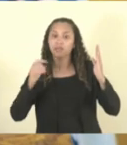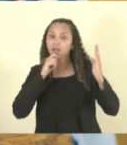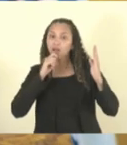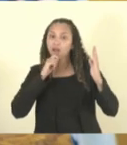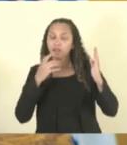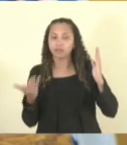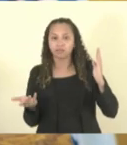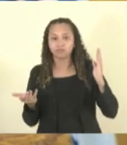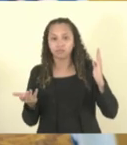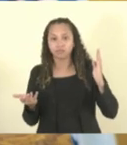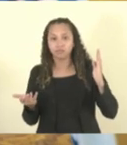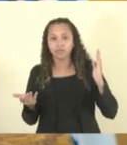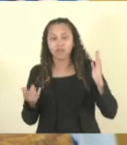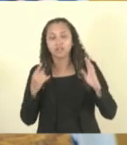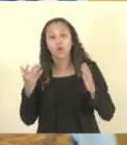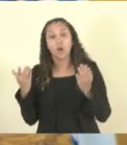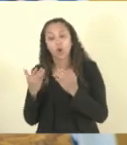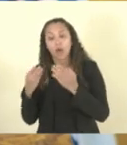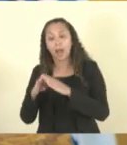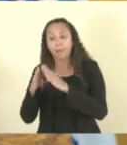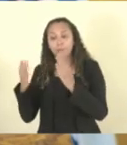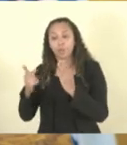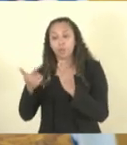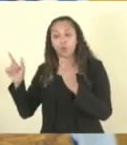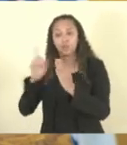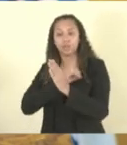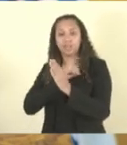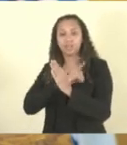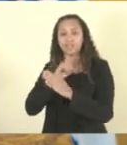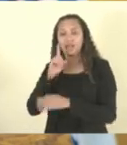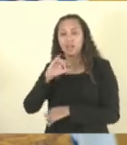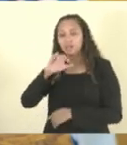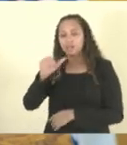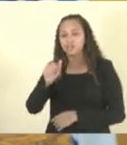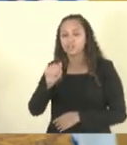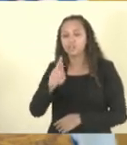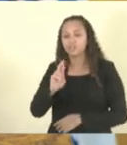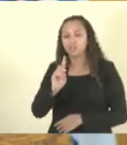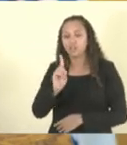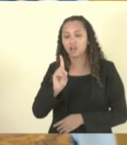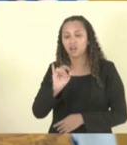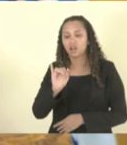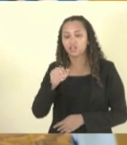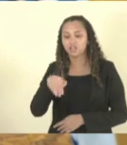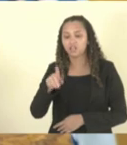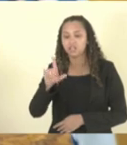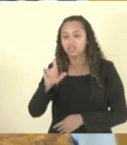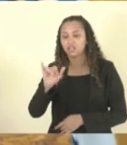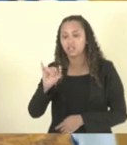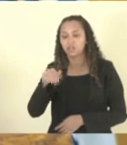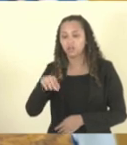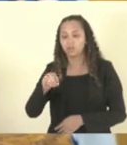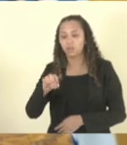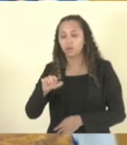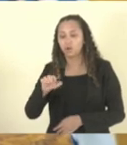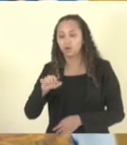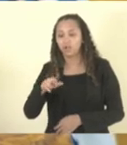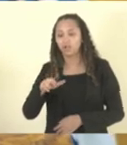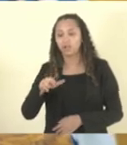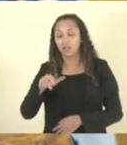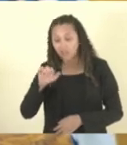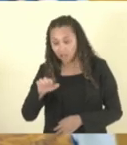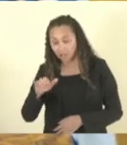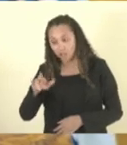delegacia em Jardim de Moeiro para ver se consegue contemplar toda aquela população. Mas a distância é muito grande, os